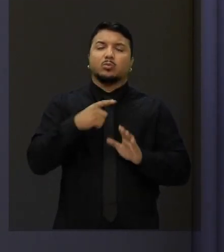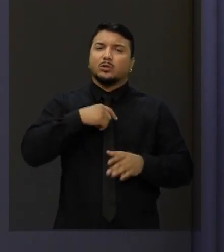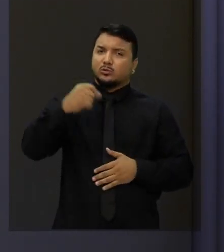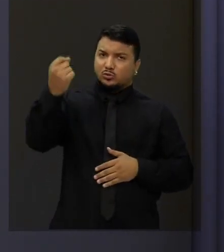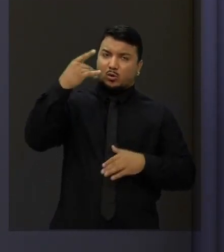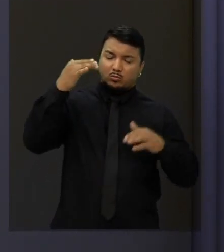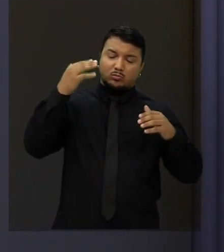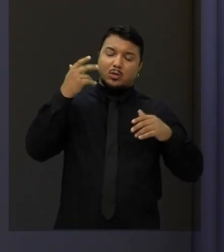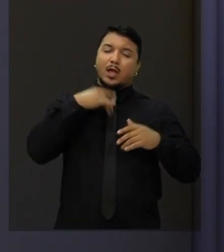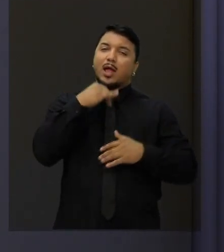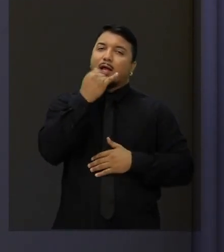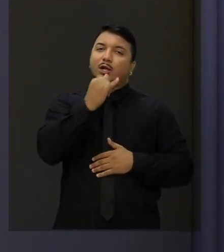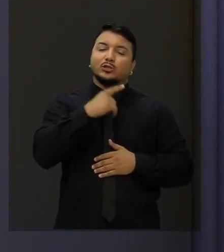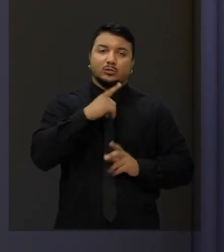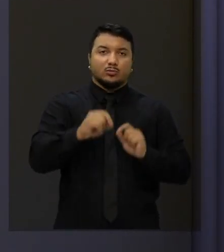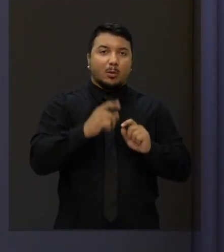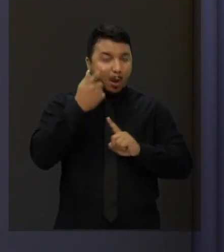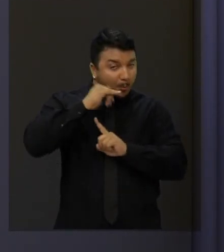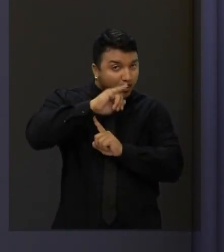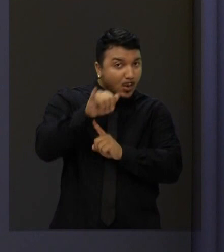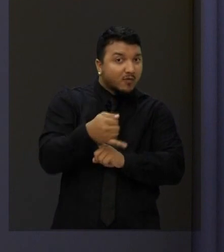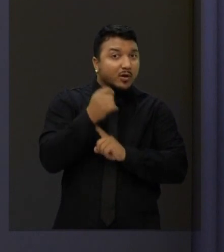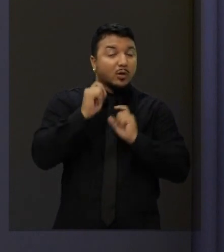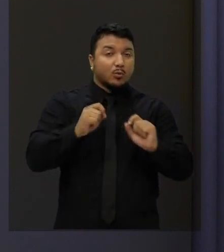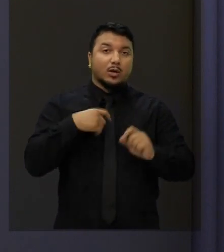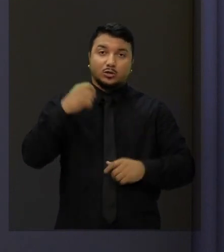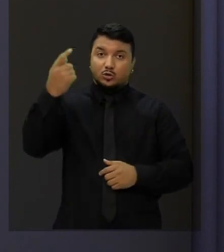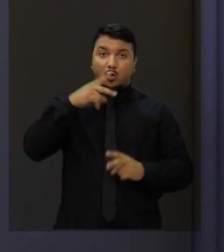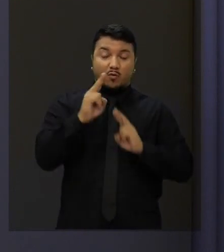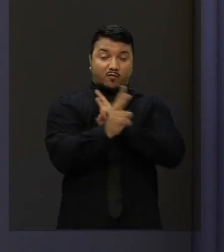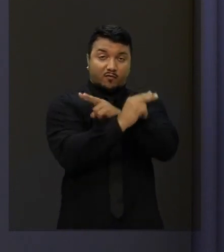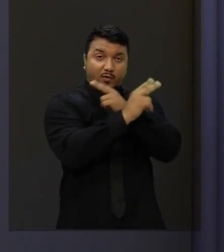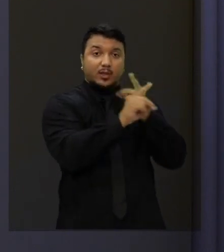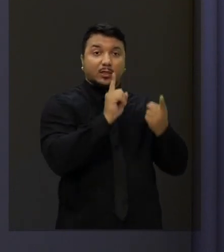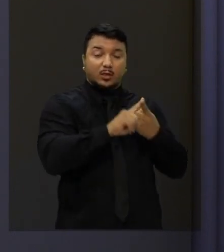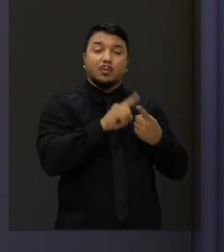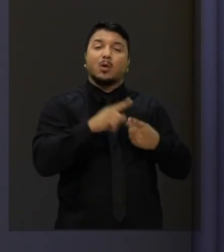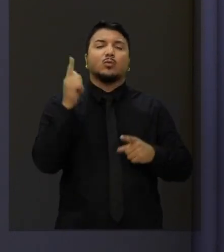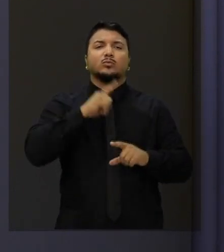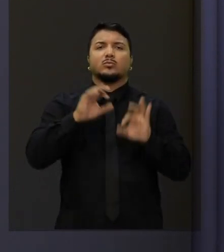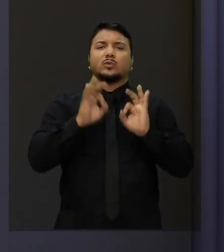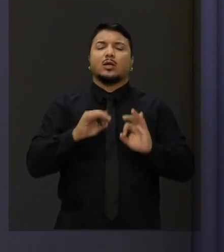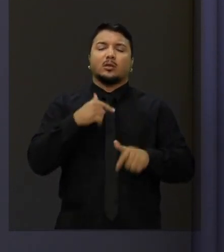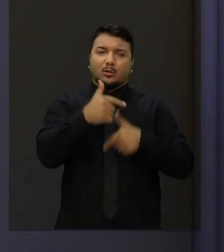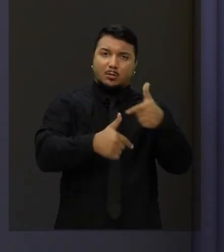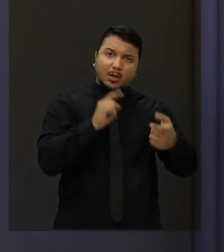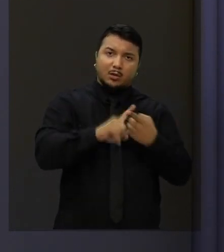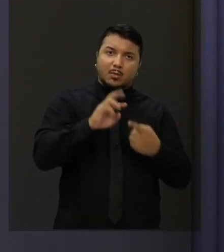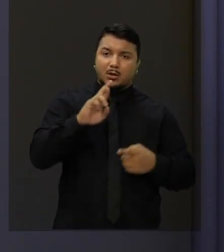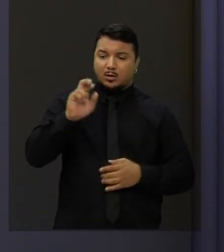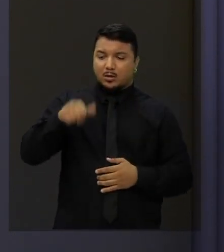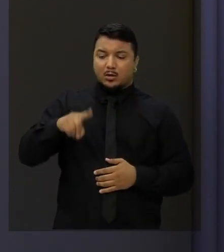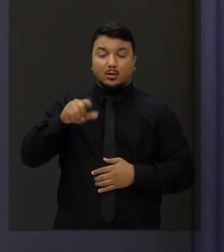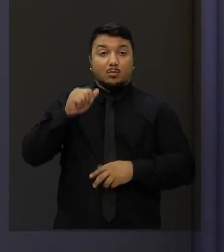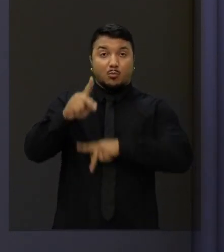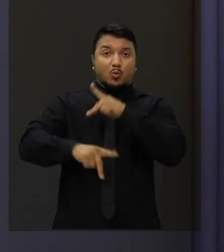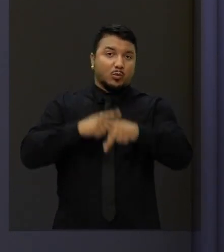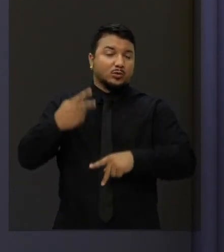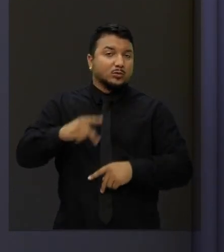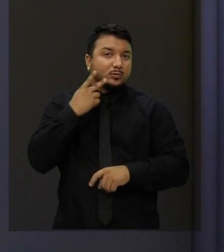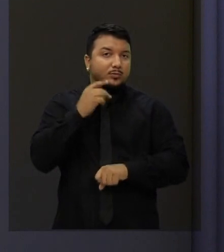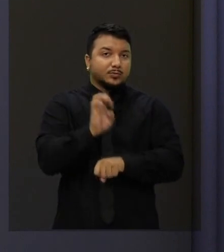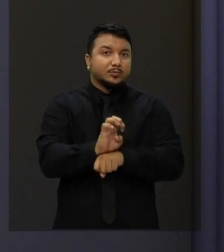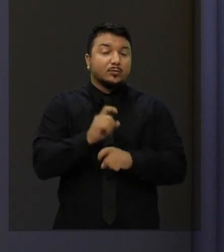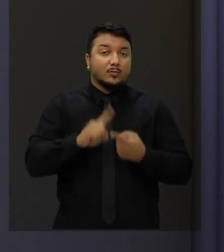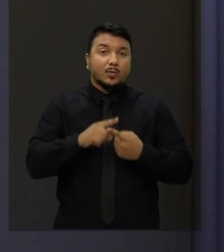importante é nós aproveitarmos a energia do sol e dos ventos para garantir emprego e renda para o nosso povo. Além da conta de